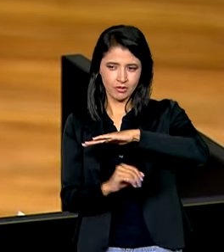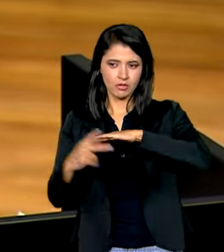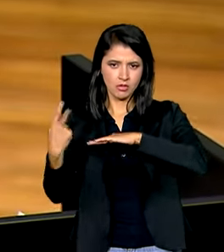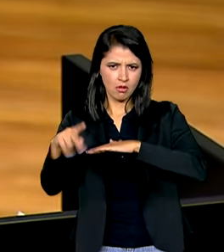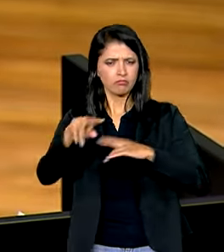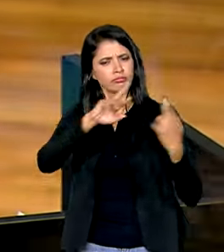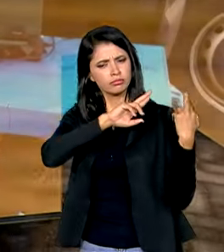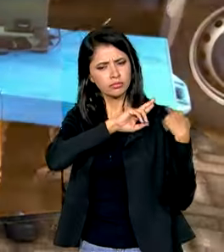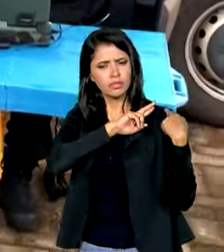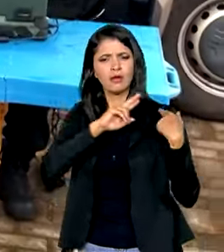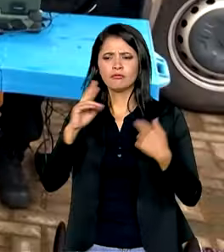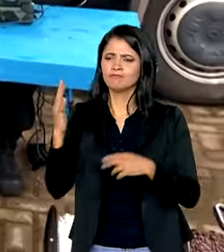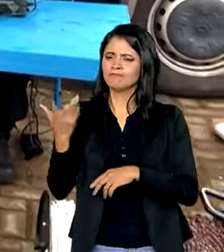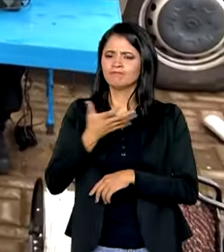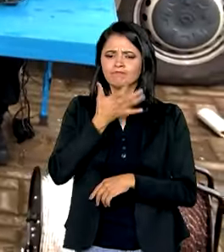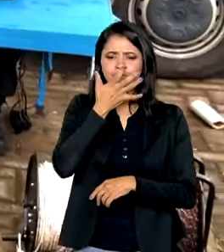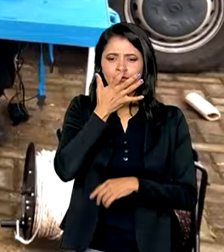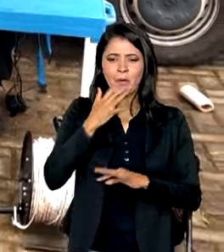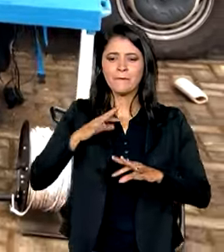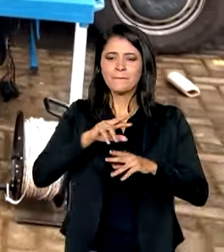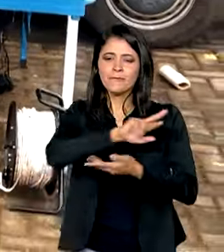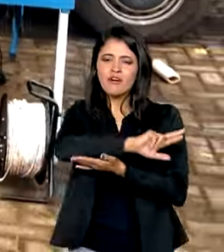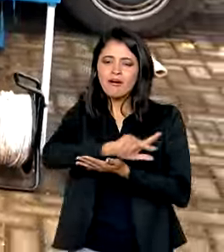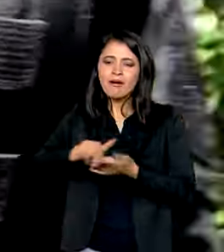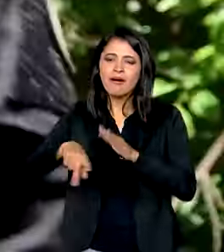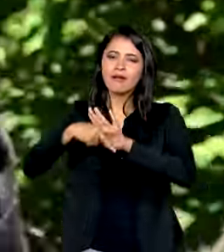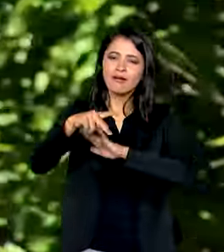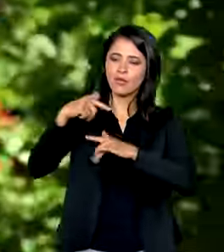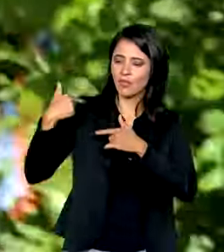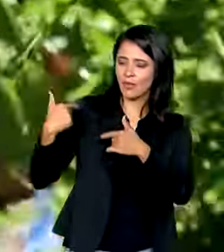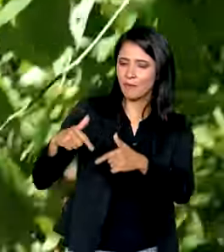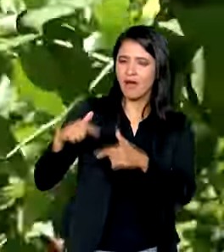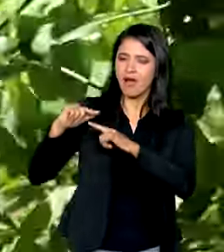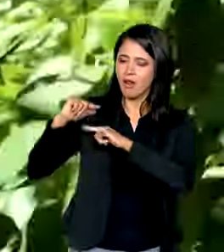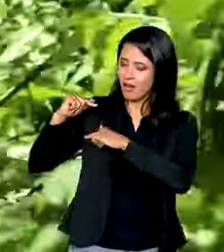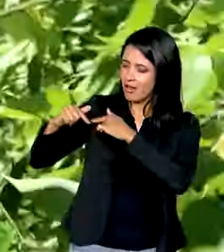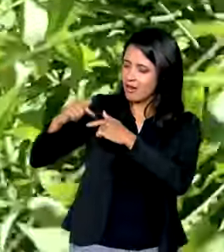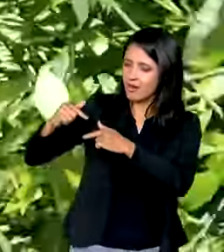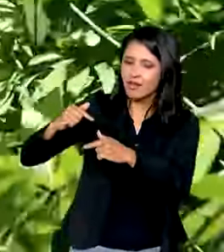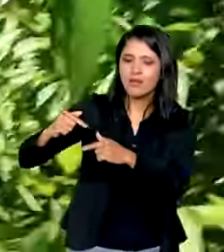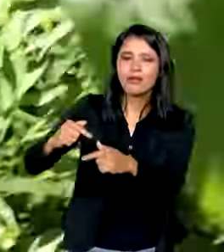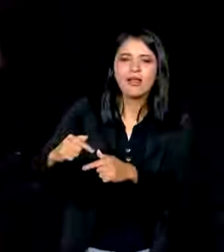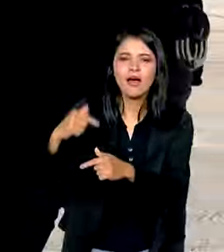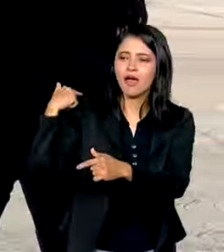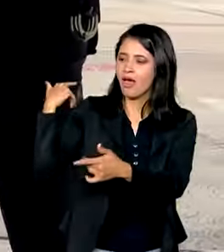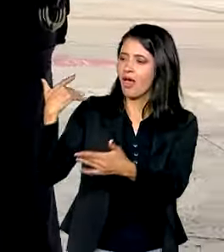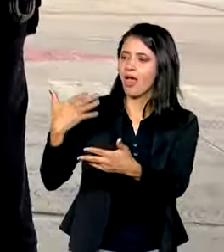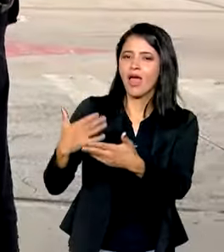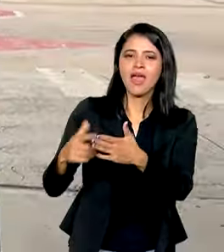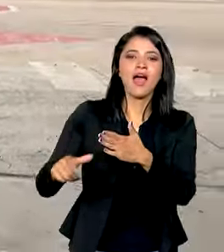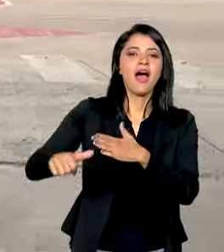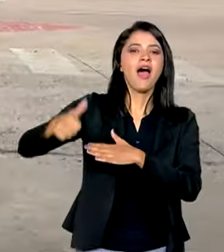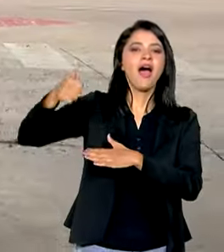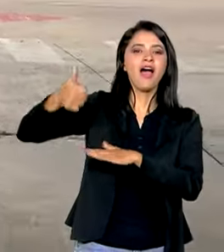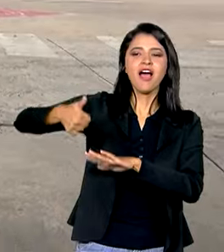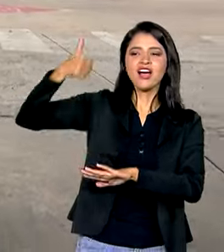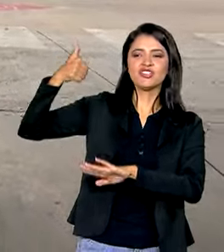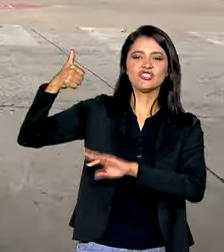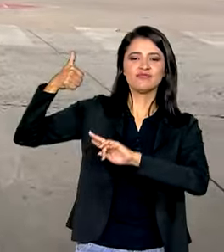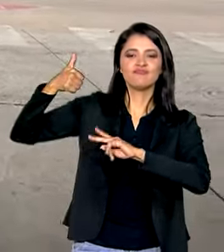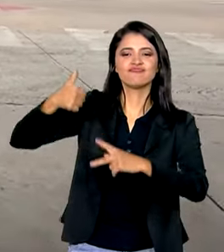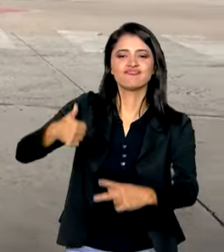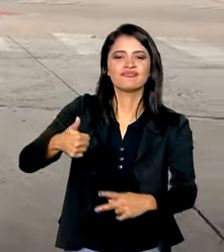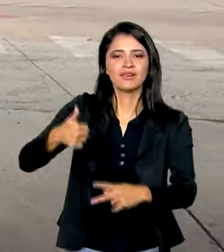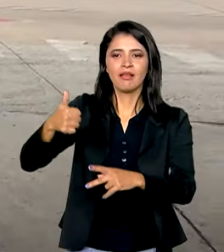respeitada e admirada por muitos, é fruto do trabalho de gerações e gerações que nos antecederam e que nos